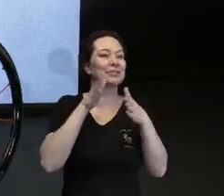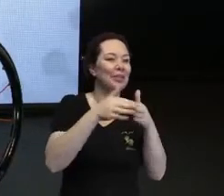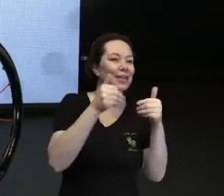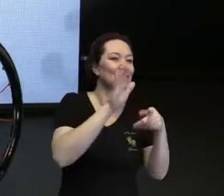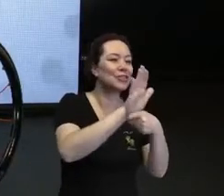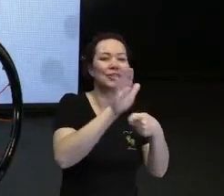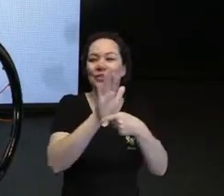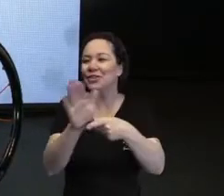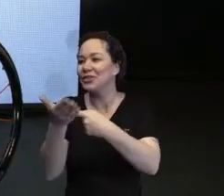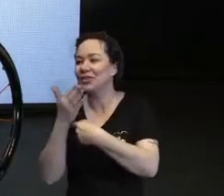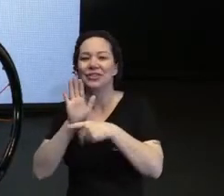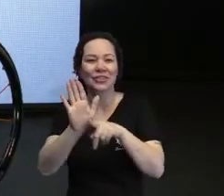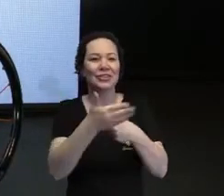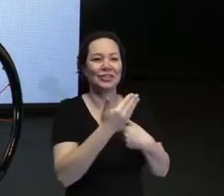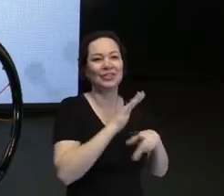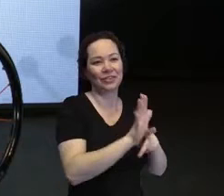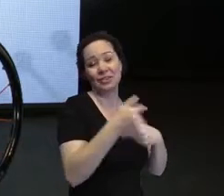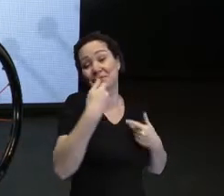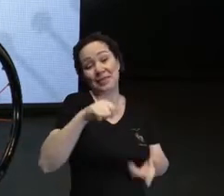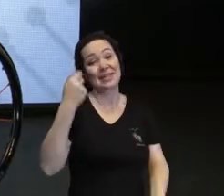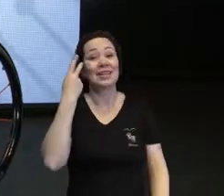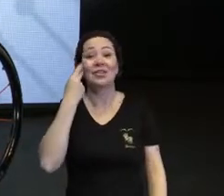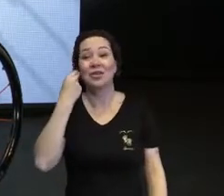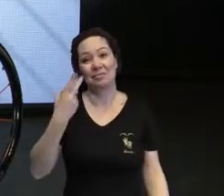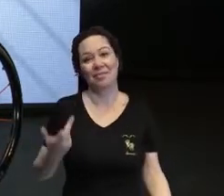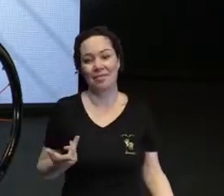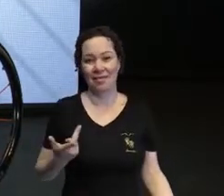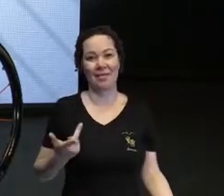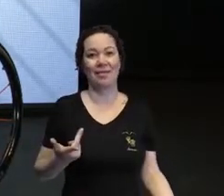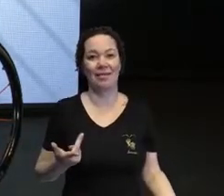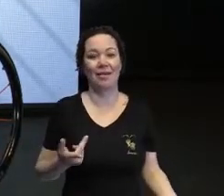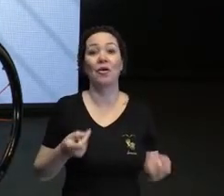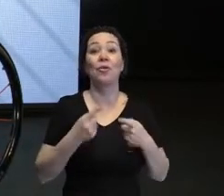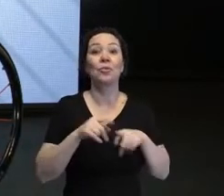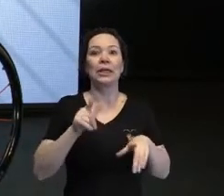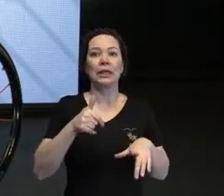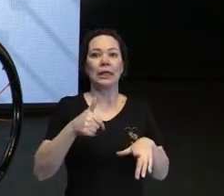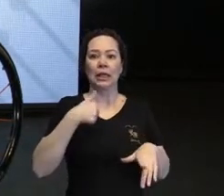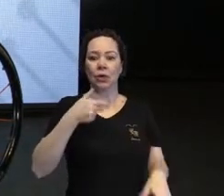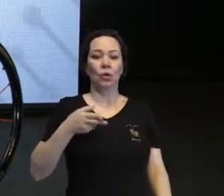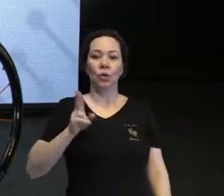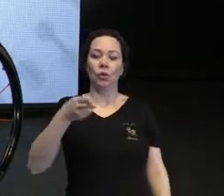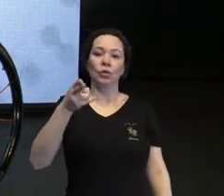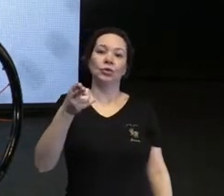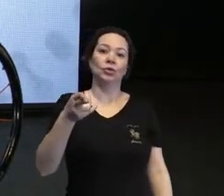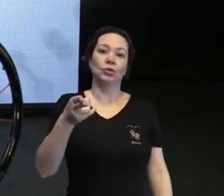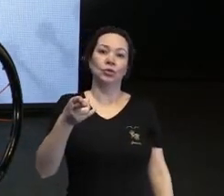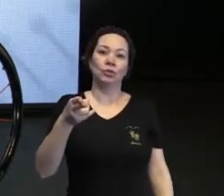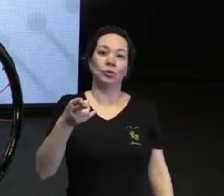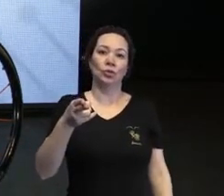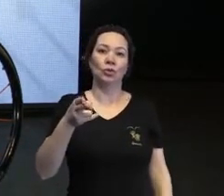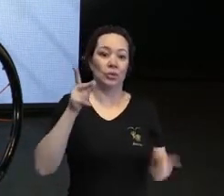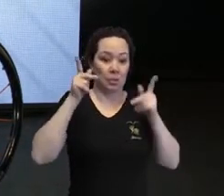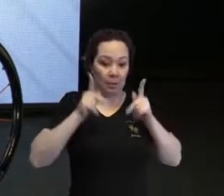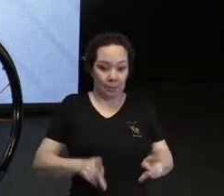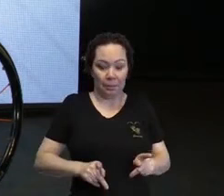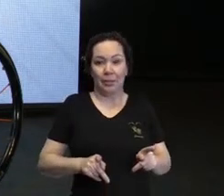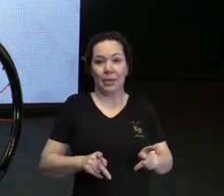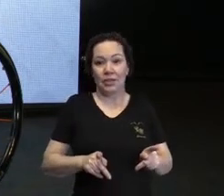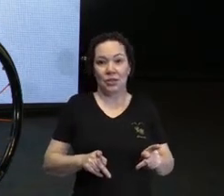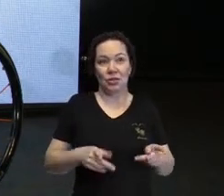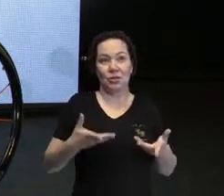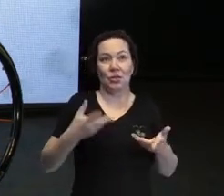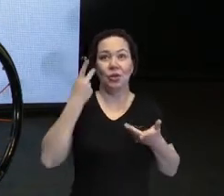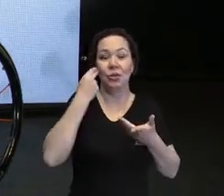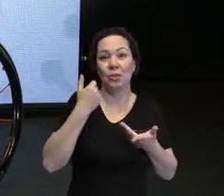e eu acho que isso tem que ser muito natural, né? A vaidade, a gente não deixou de ser a pessoa que era, para quem adquiriu, né? Não é o